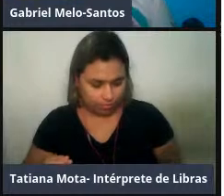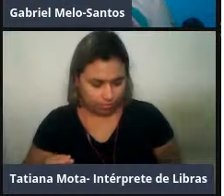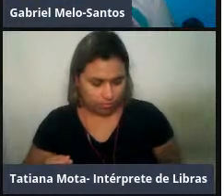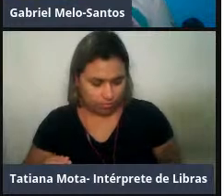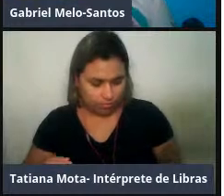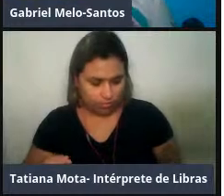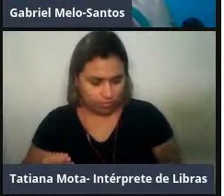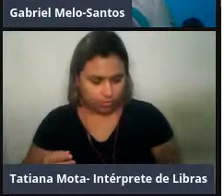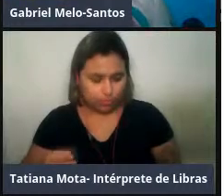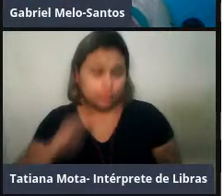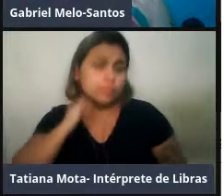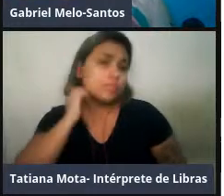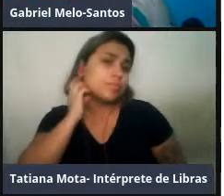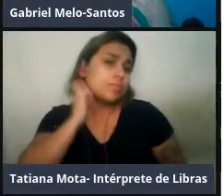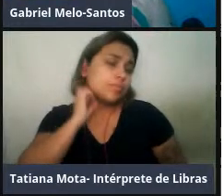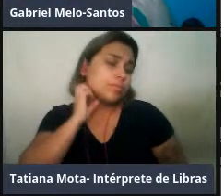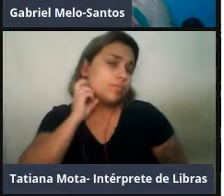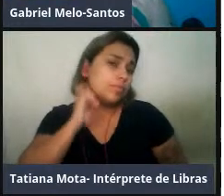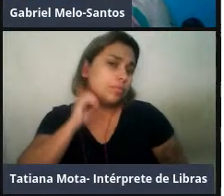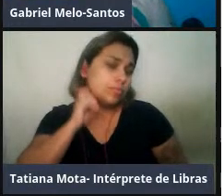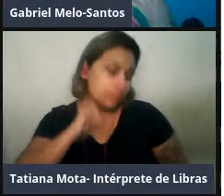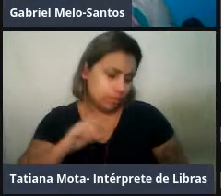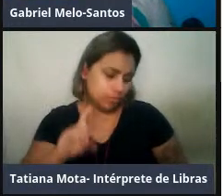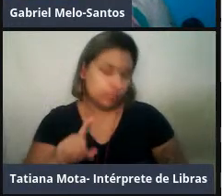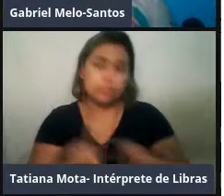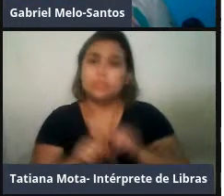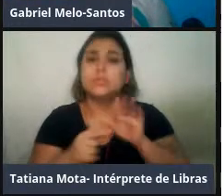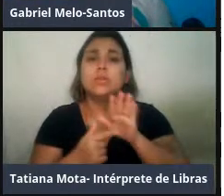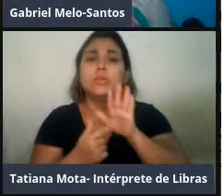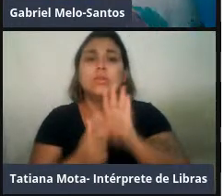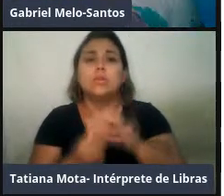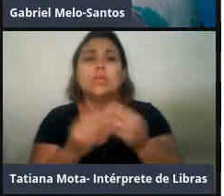televisão, que é parte da vocalização do animal.